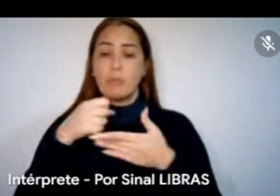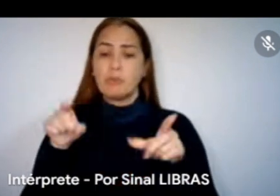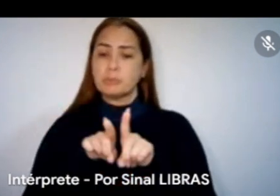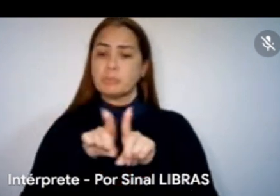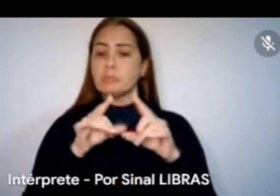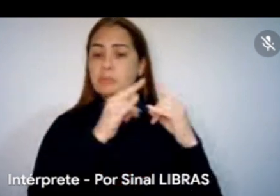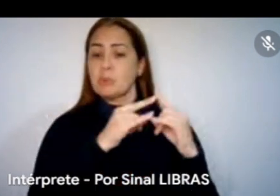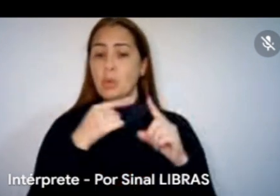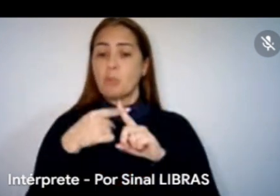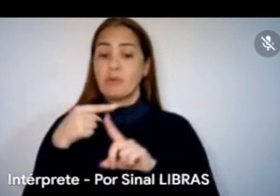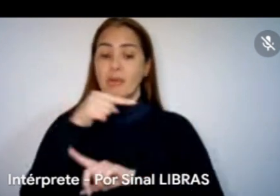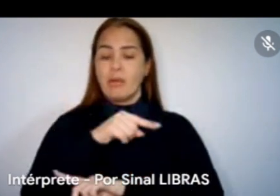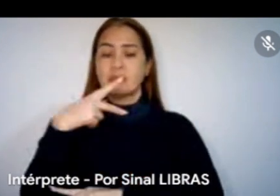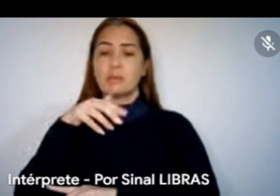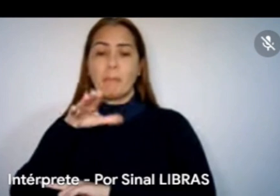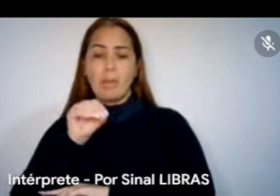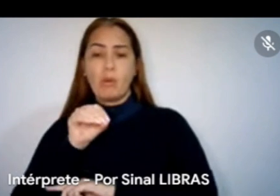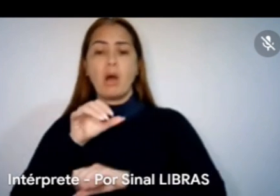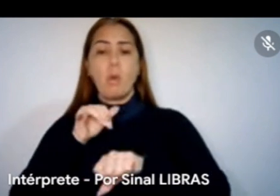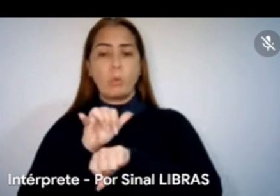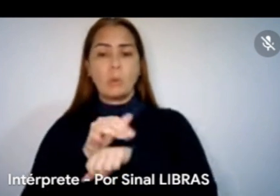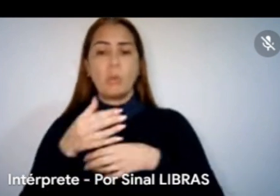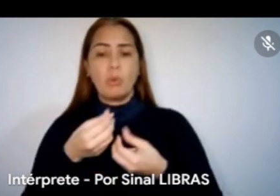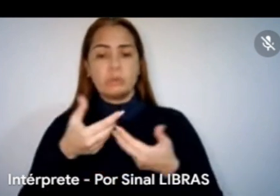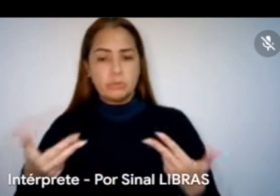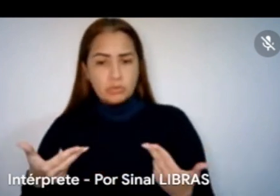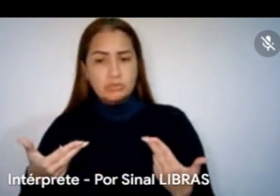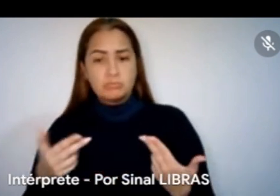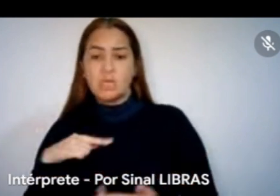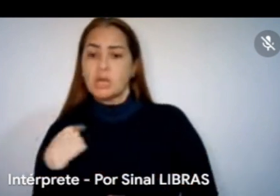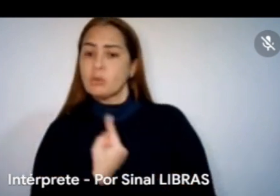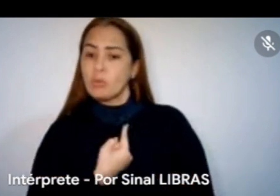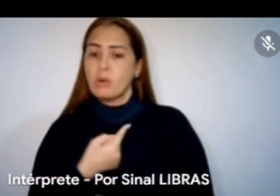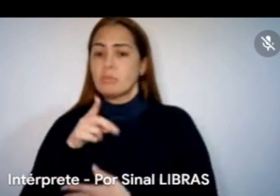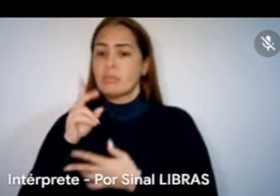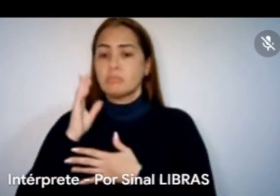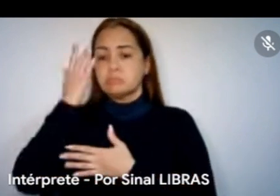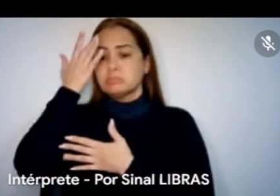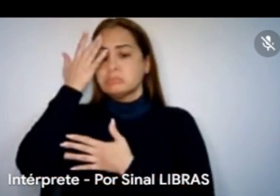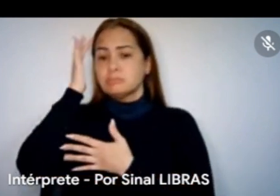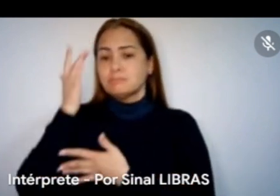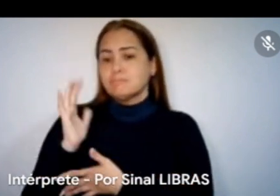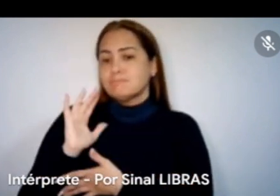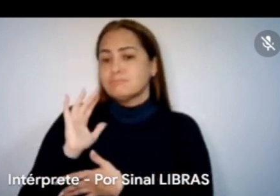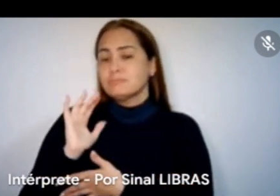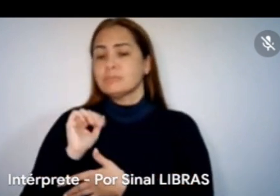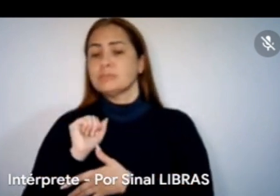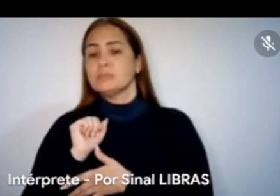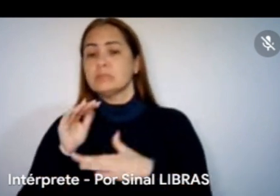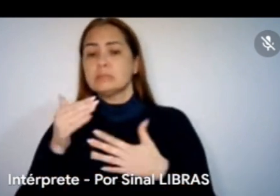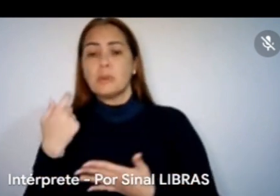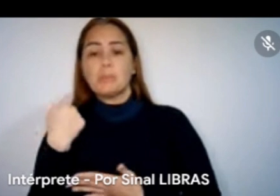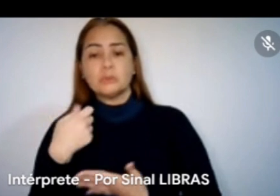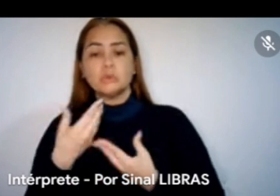gente passou por várias questões que a gente não estava resguardado no edital e que a gente precisou de várias conversas,